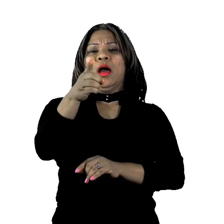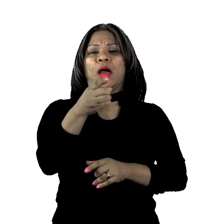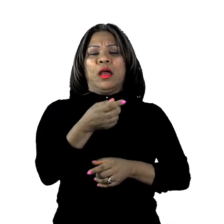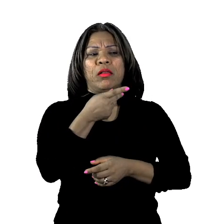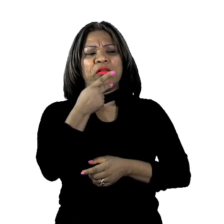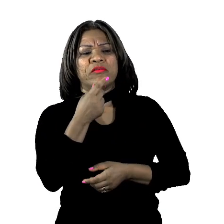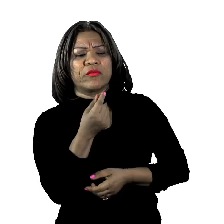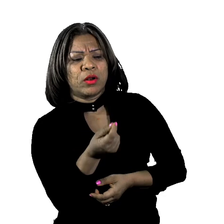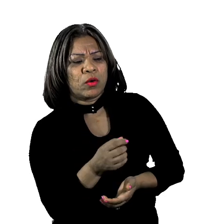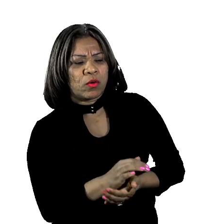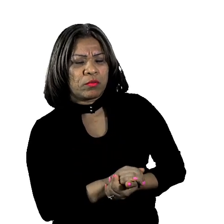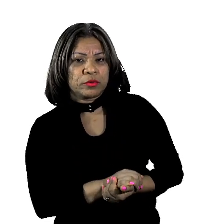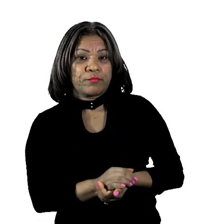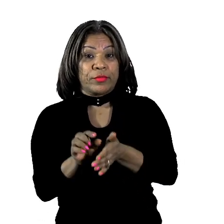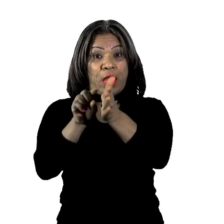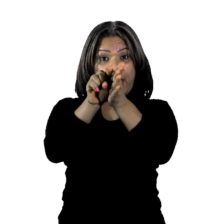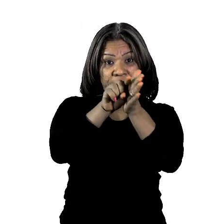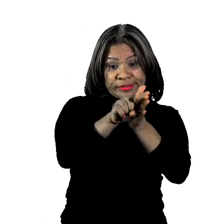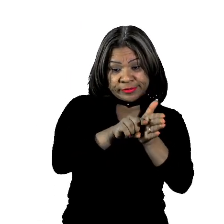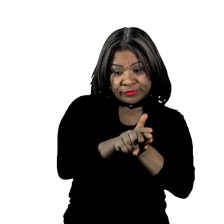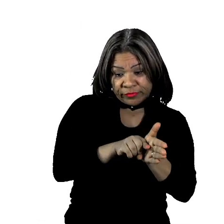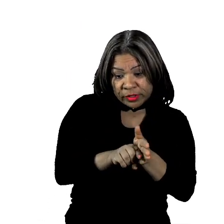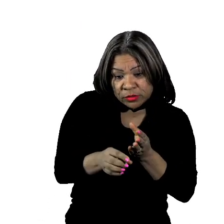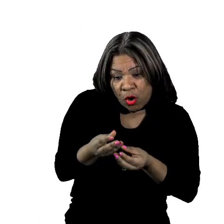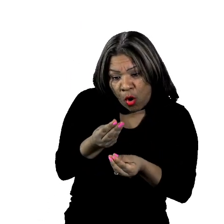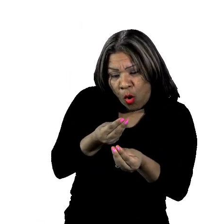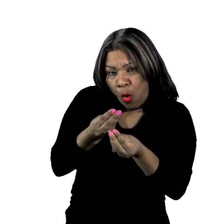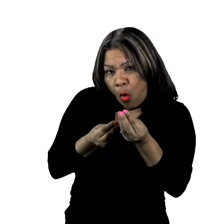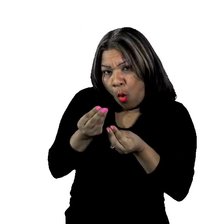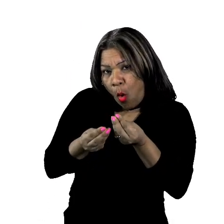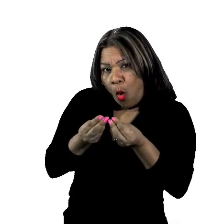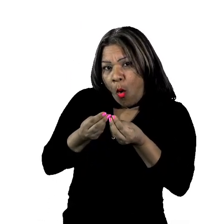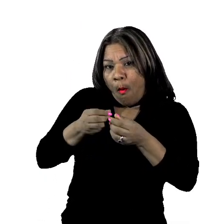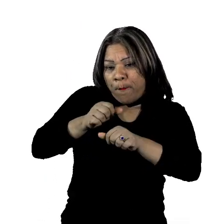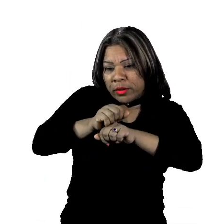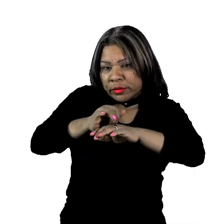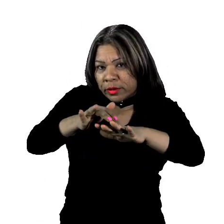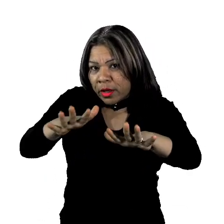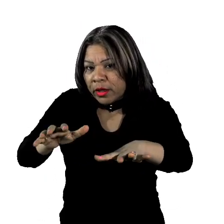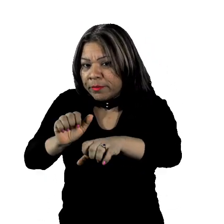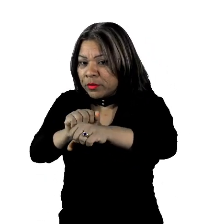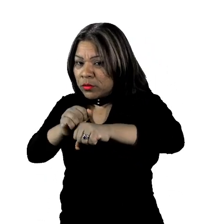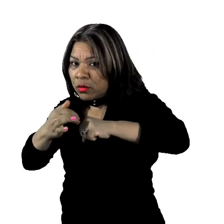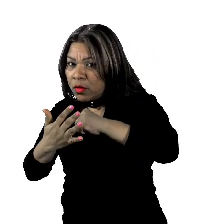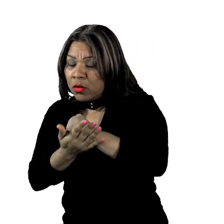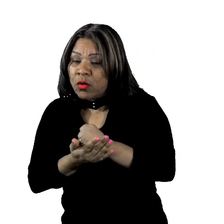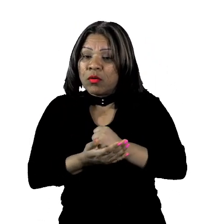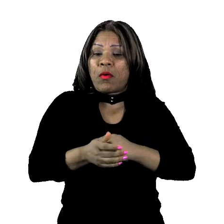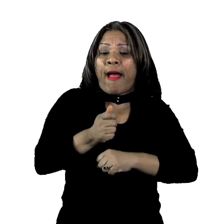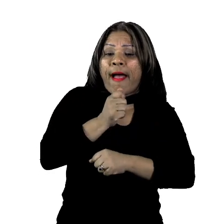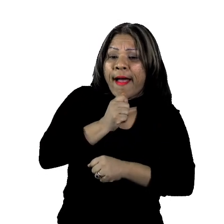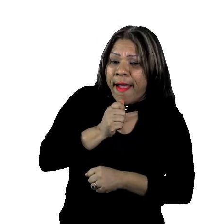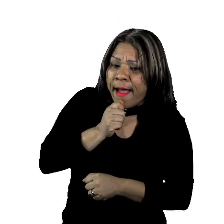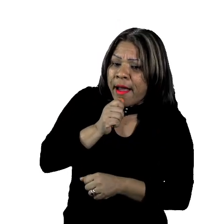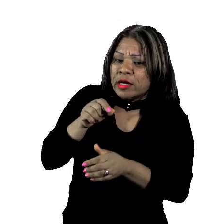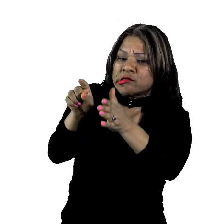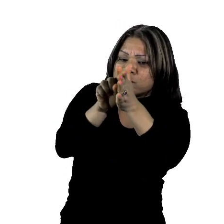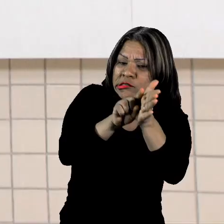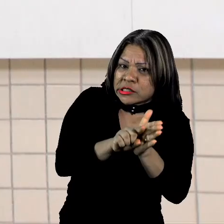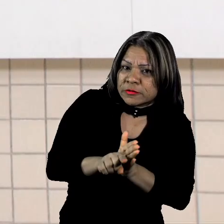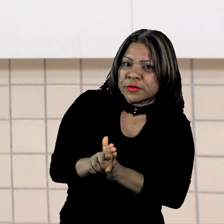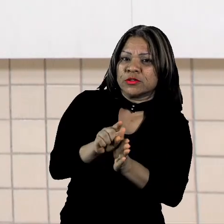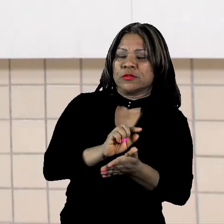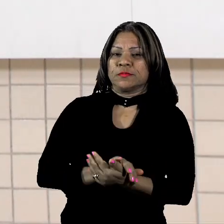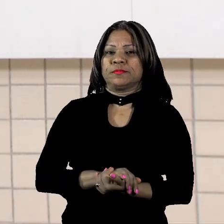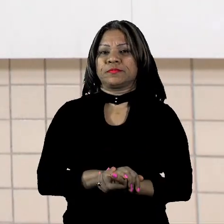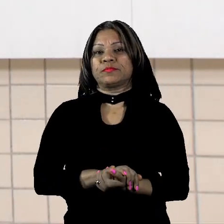investigações sobre as formas de transmissão do novo coronavírus ainda estão em andamento. Olha aí,